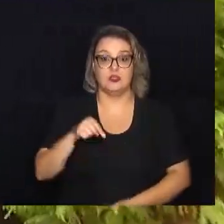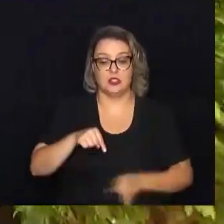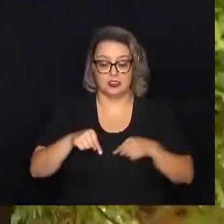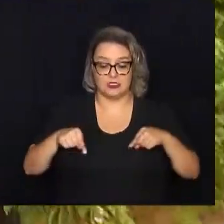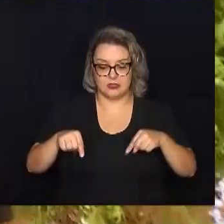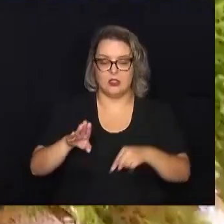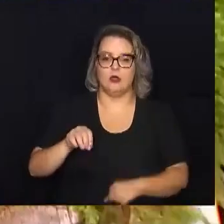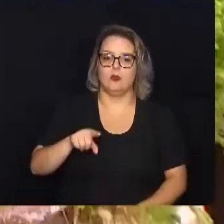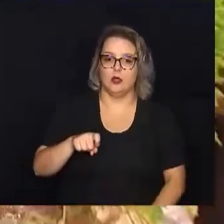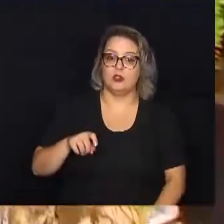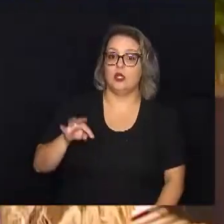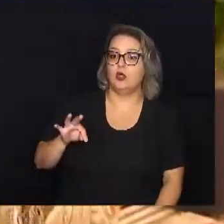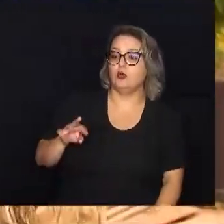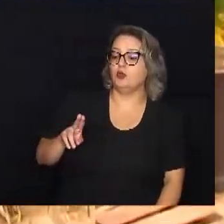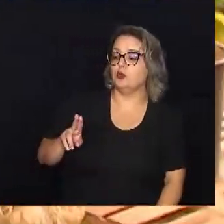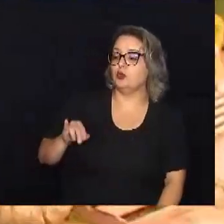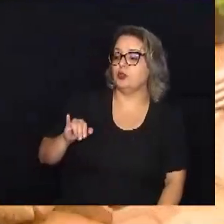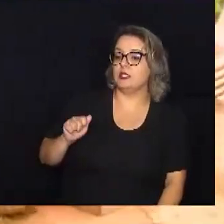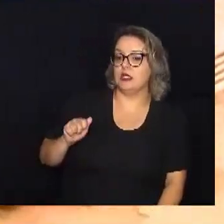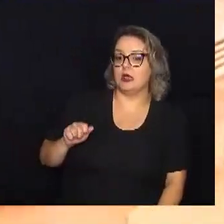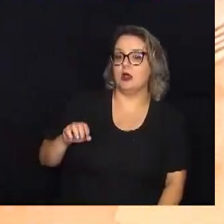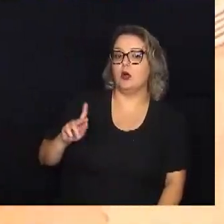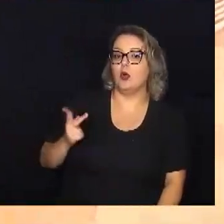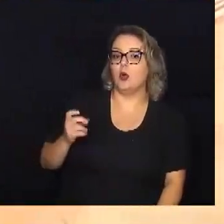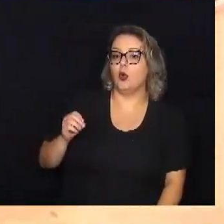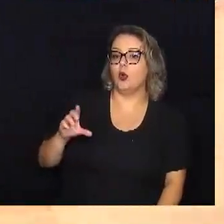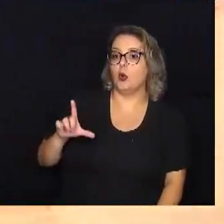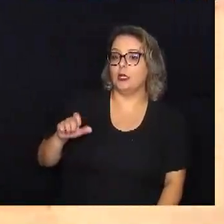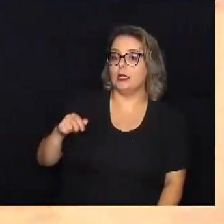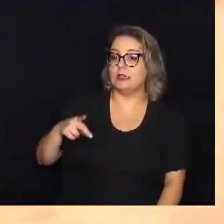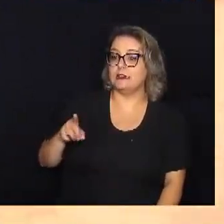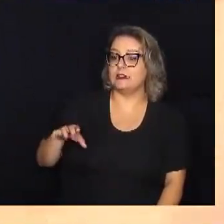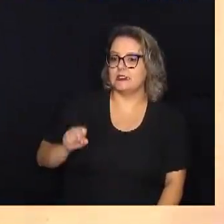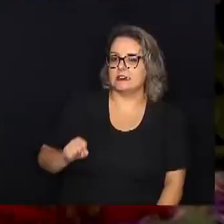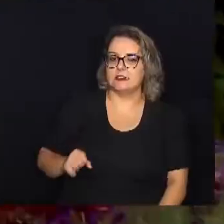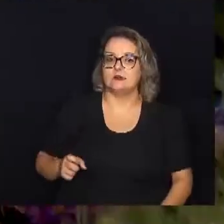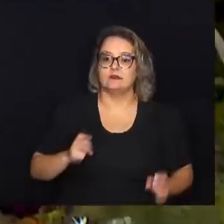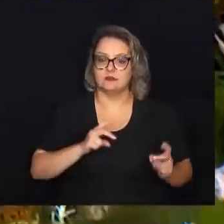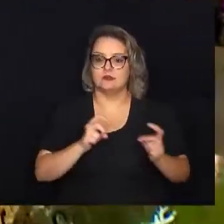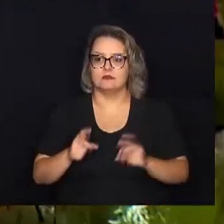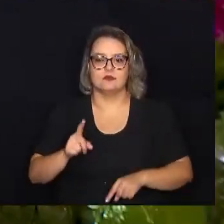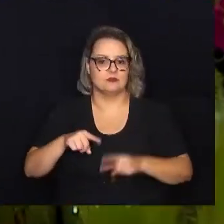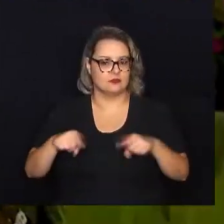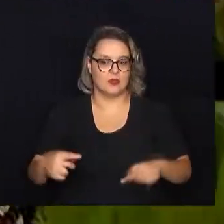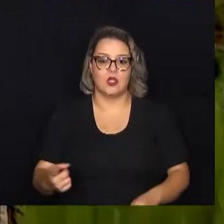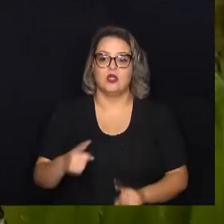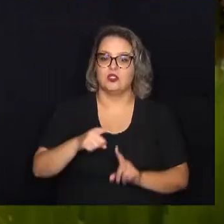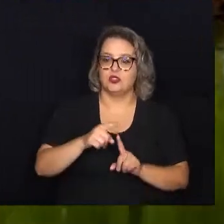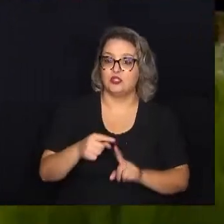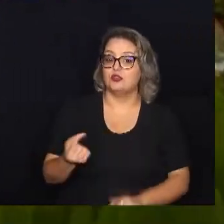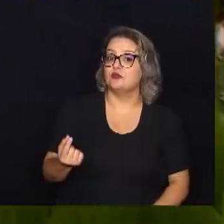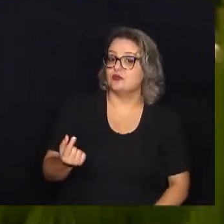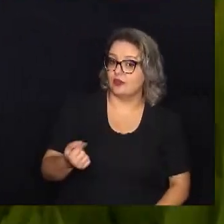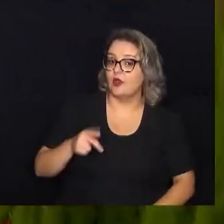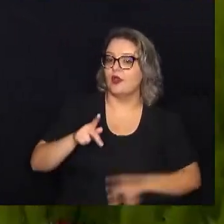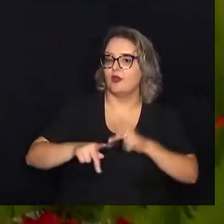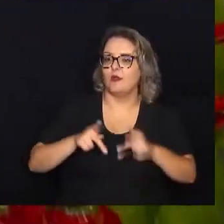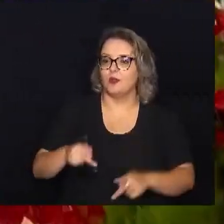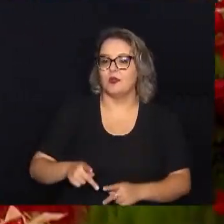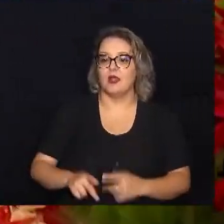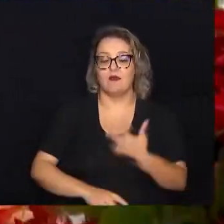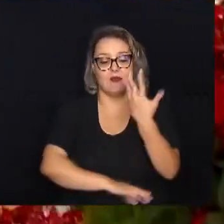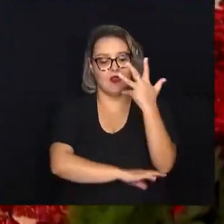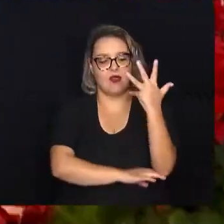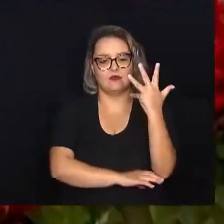são as tuias holandesas que impulsionam as vendas nessa época. Tem opções para todos os gostos e bolsos da popular árvore de Natal